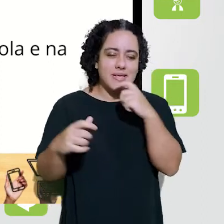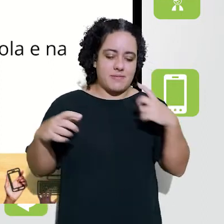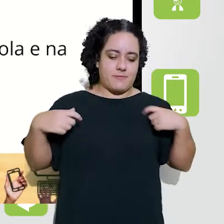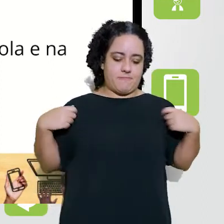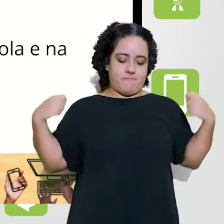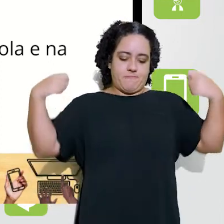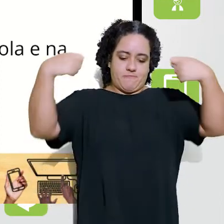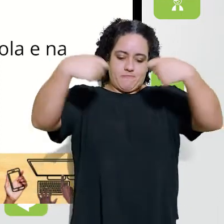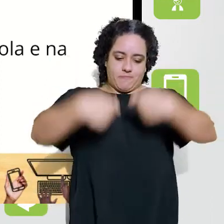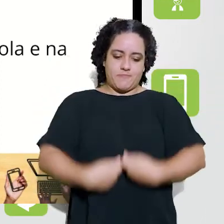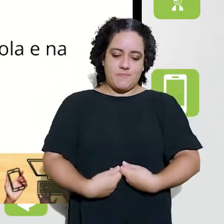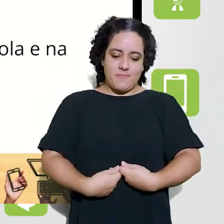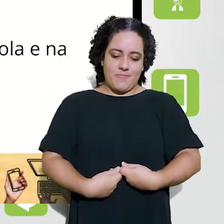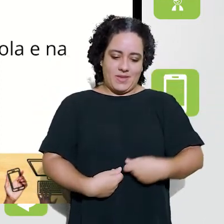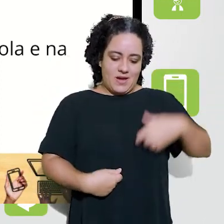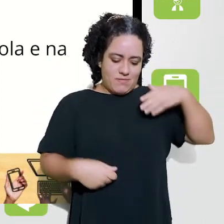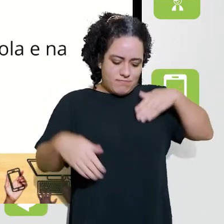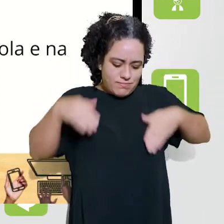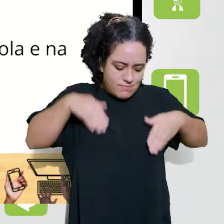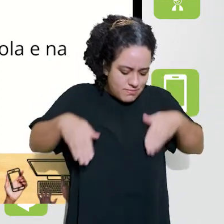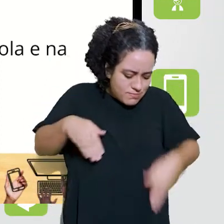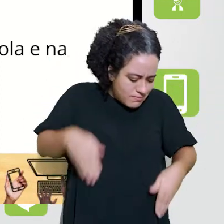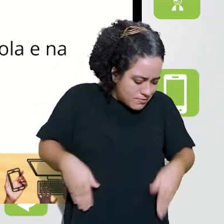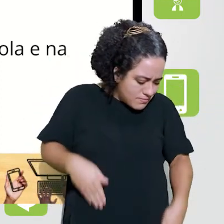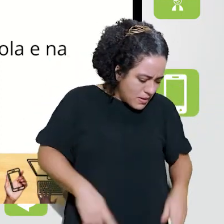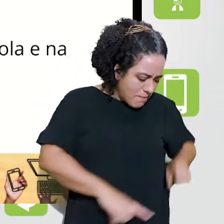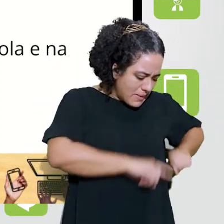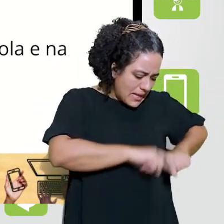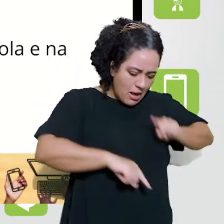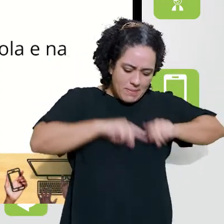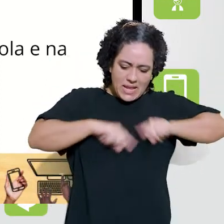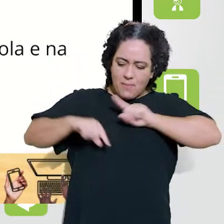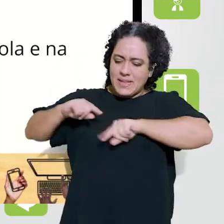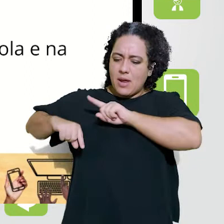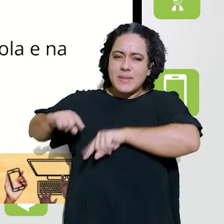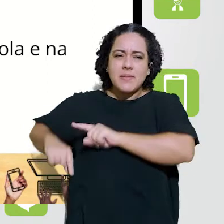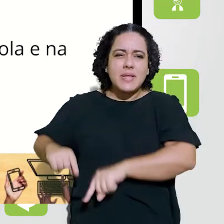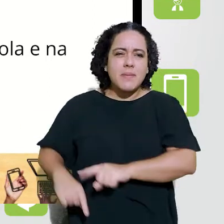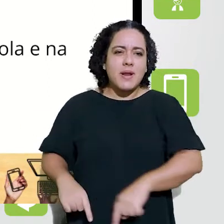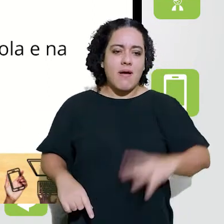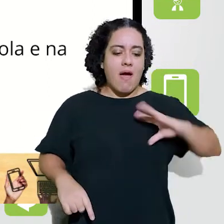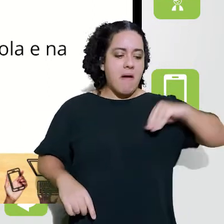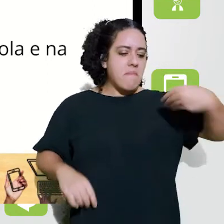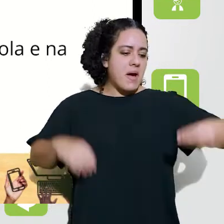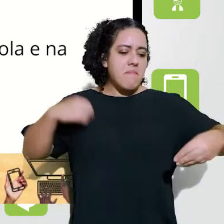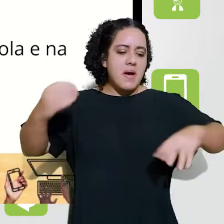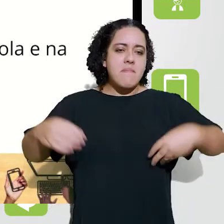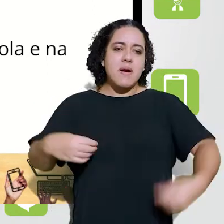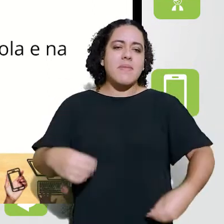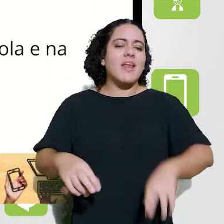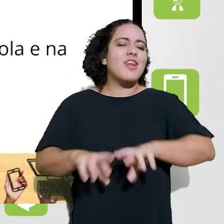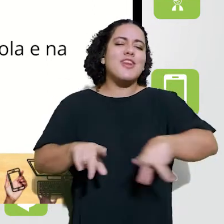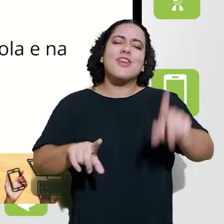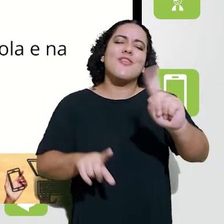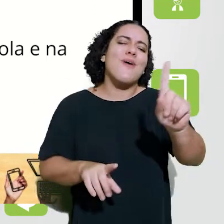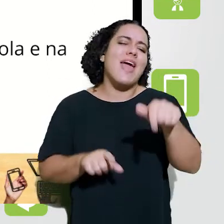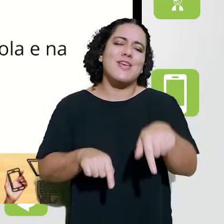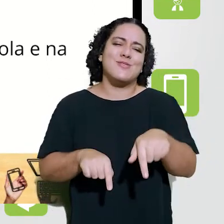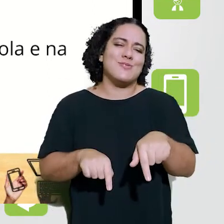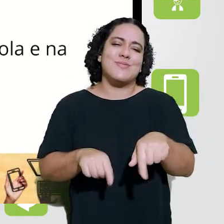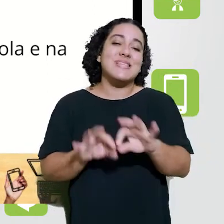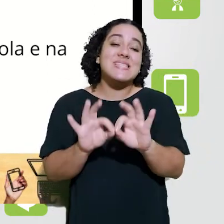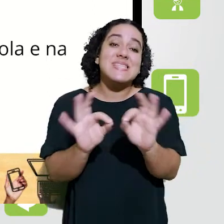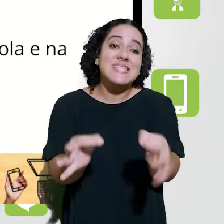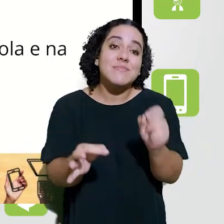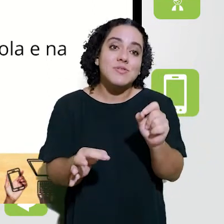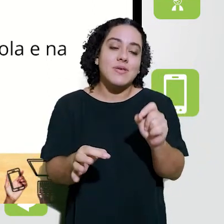com várias ferramentas, não, mas entre para uma sala de aula disponível a enxergar, em cada